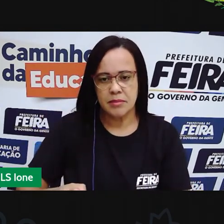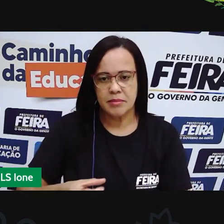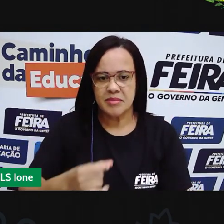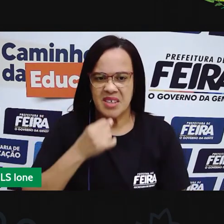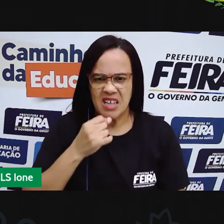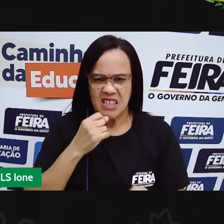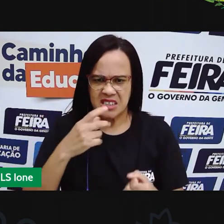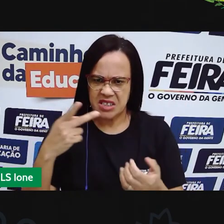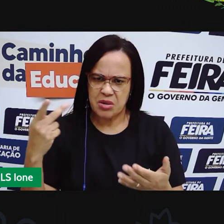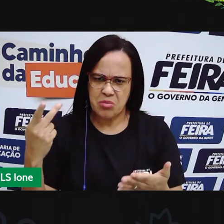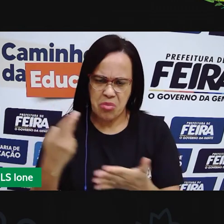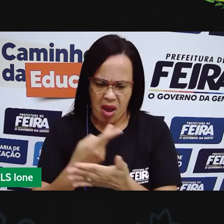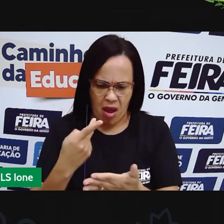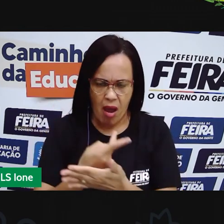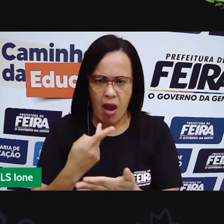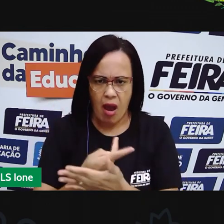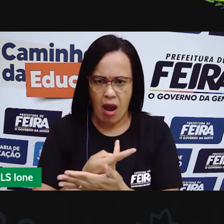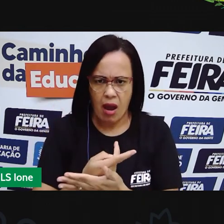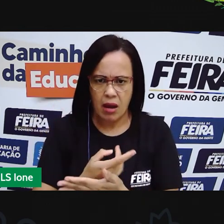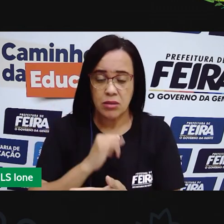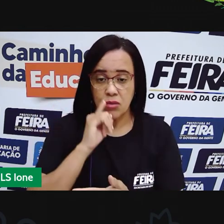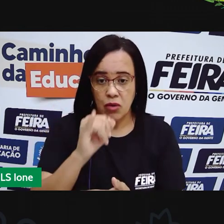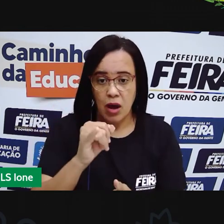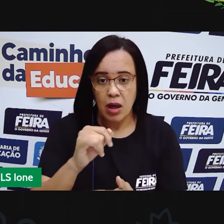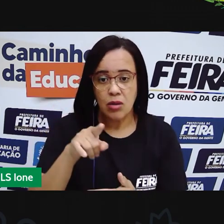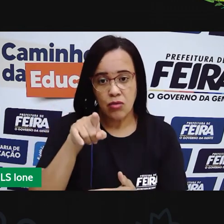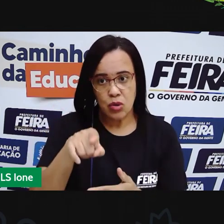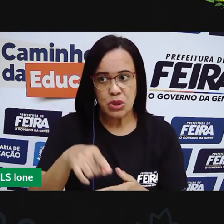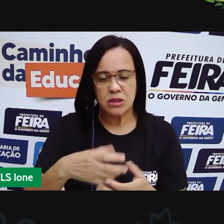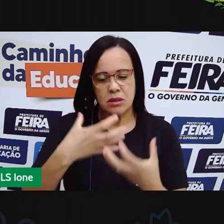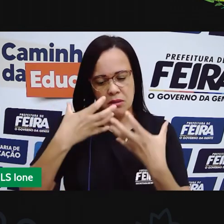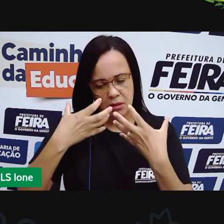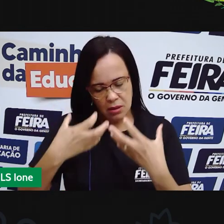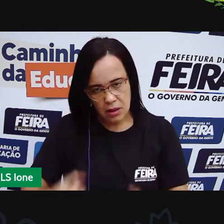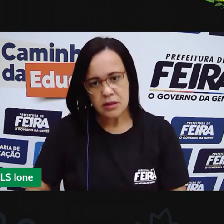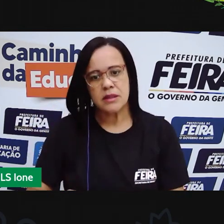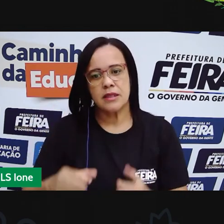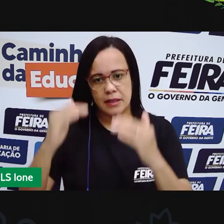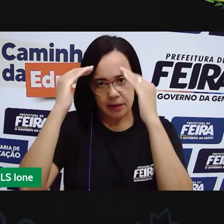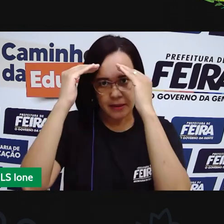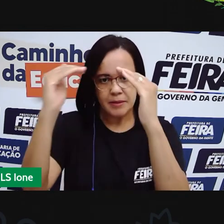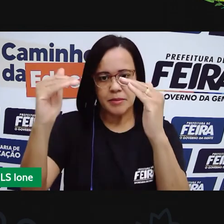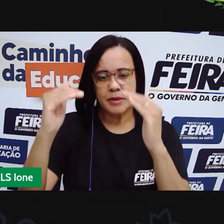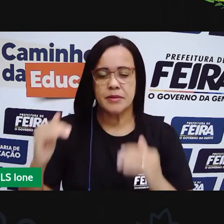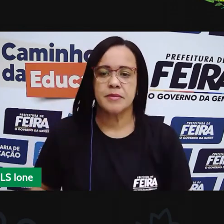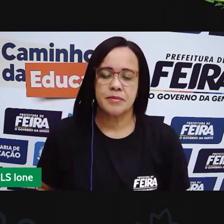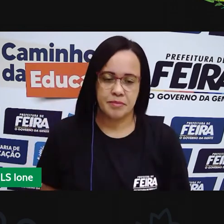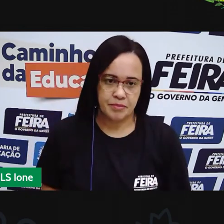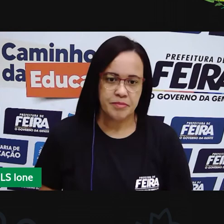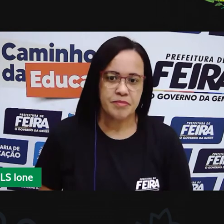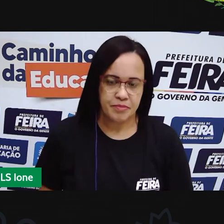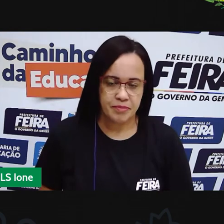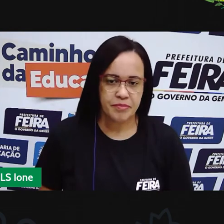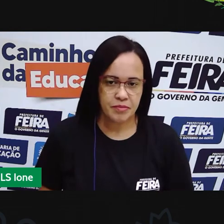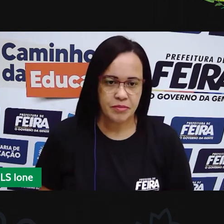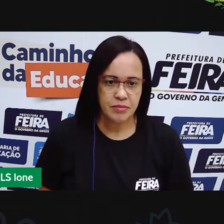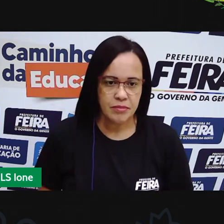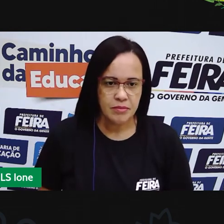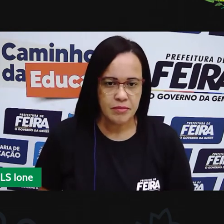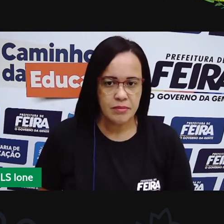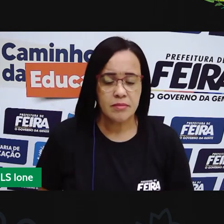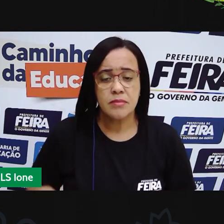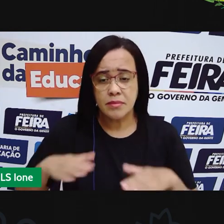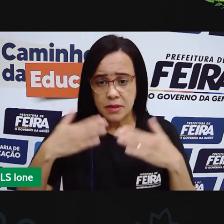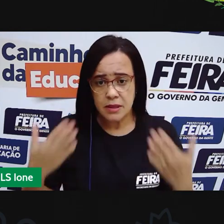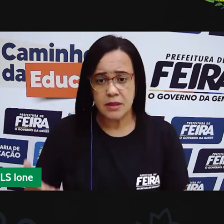Você pode conversar com o seu familiar para tentar identificar junto com ele quais